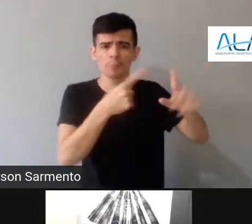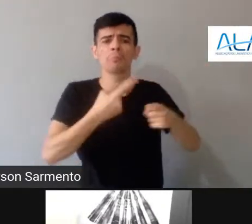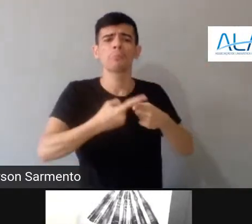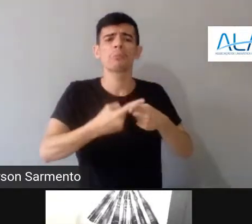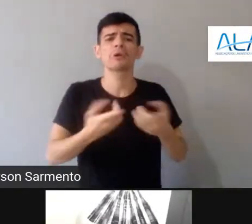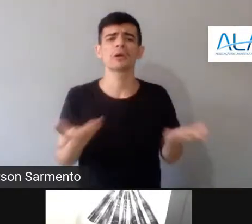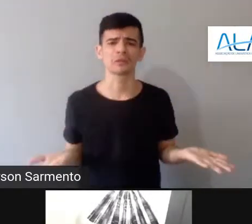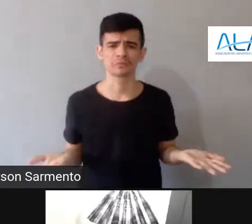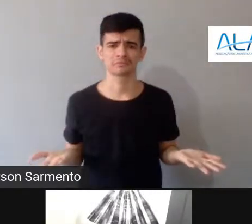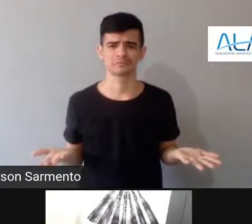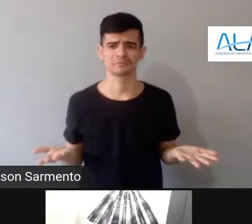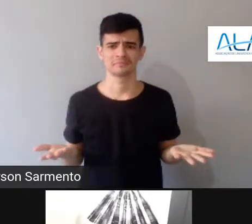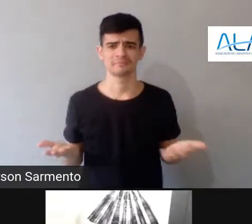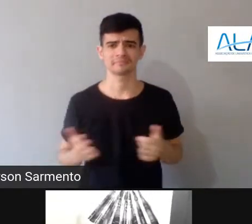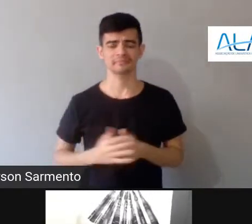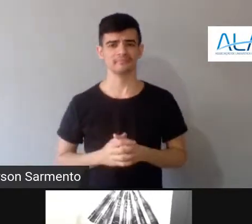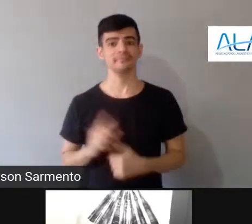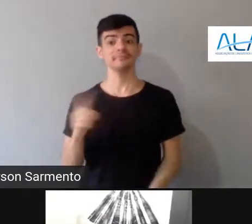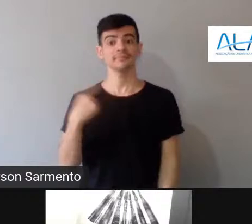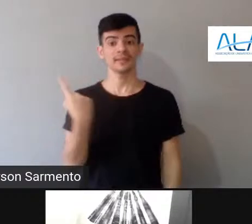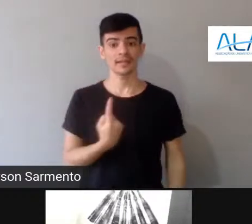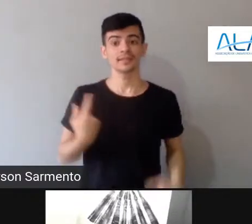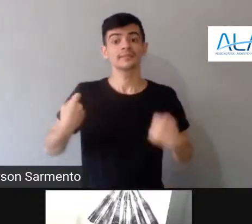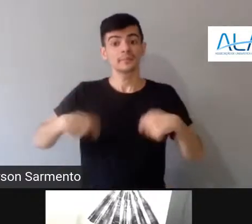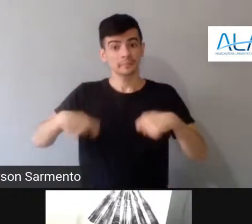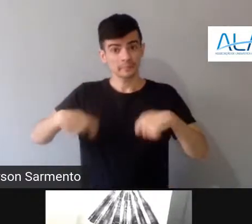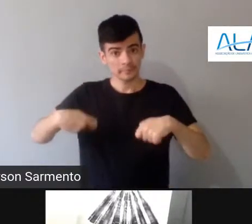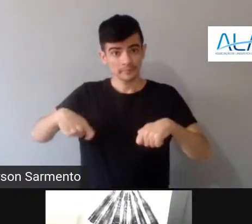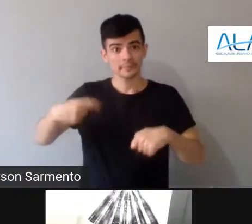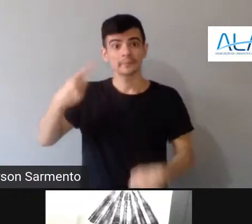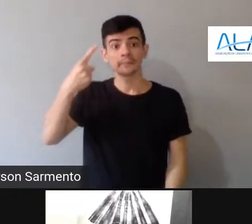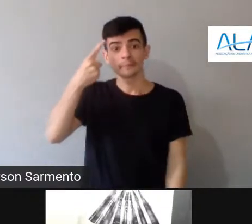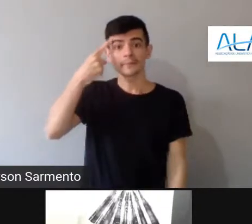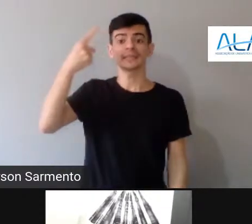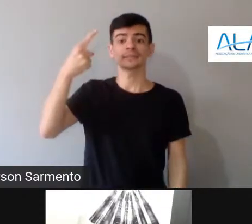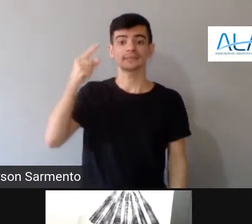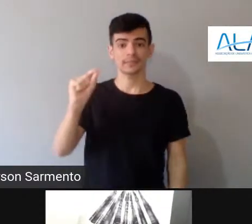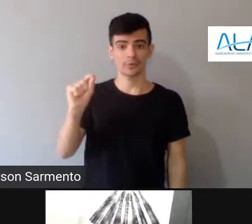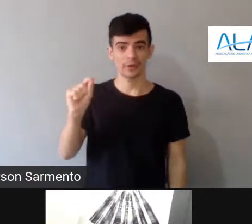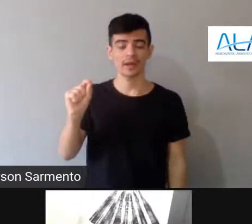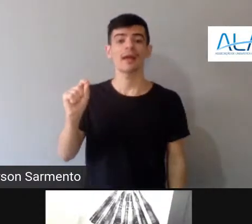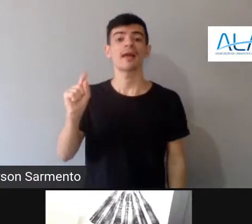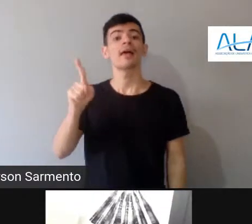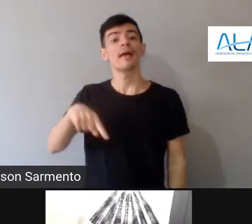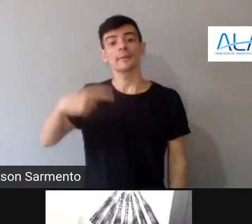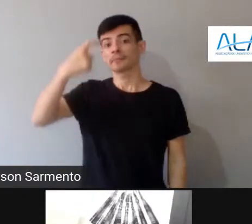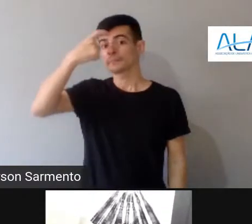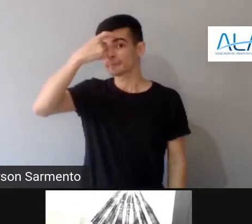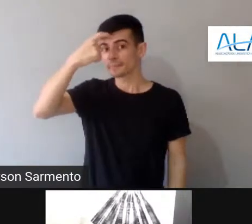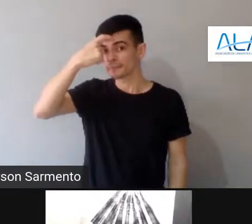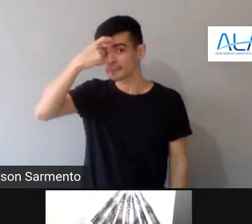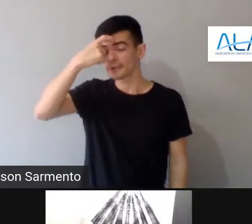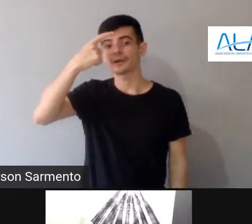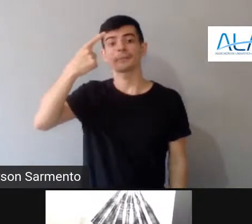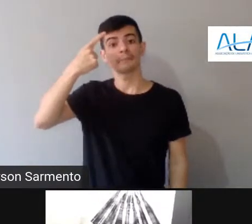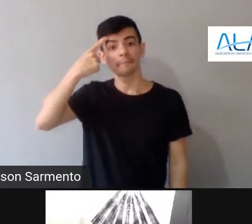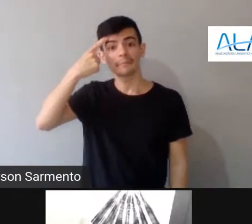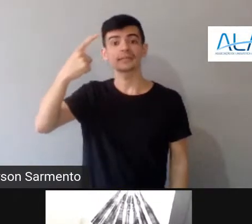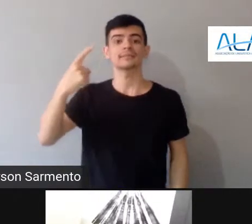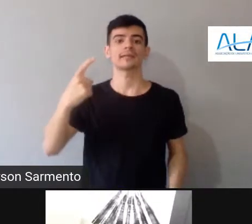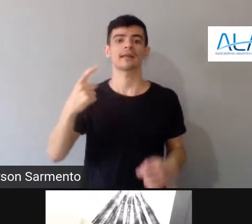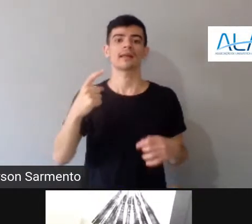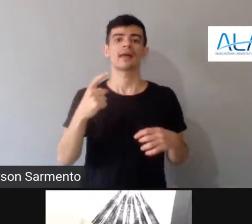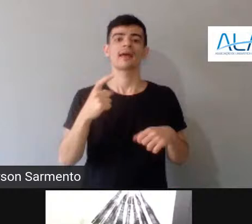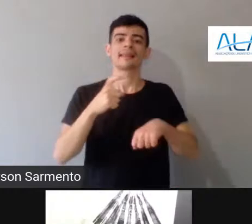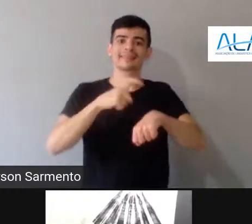uma memória que não seja uma memória apenas baseada numa linha cronológica do tempo que fala em passado, presente